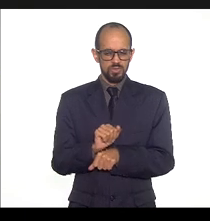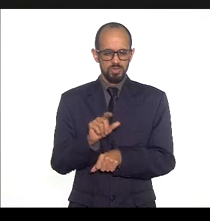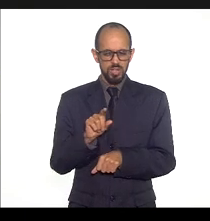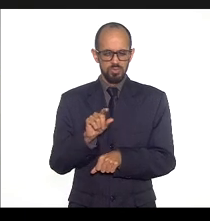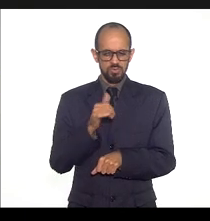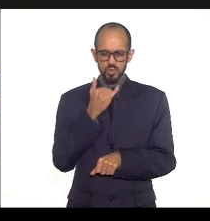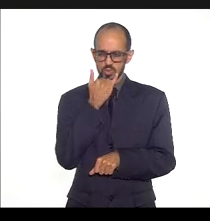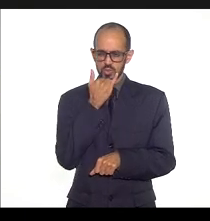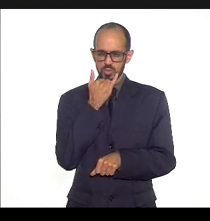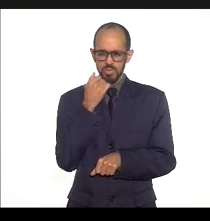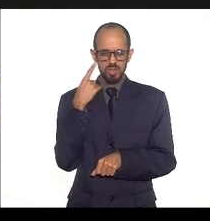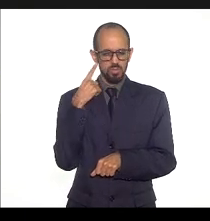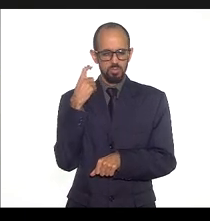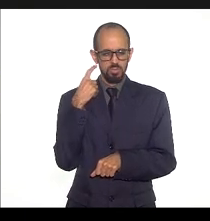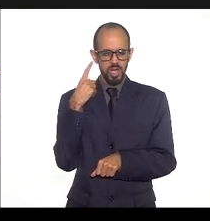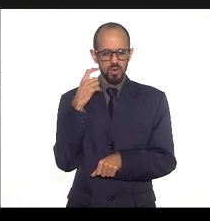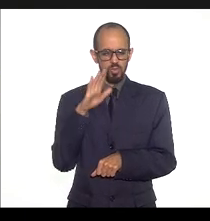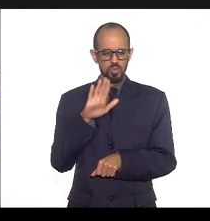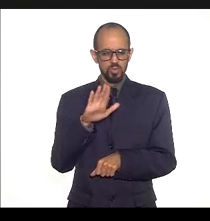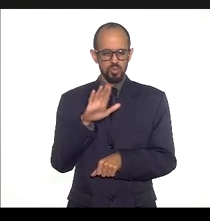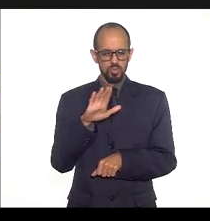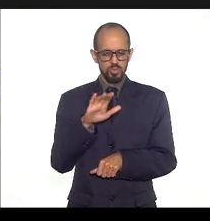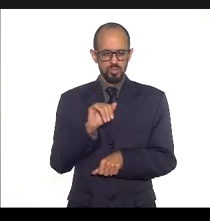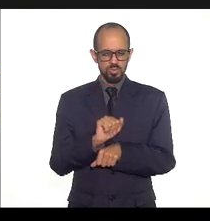Está acompanhando a doutora Raquel?